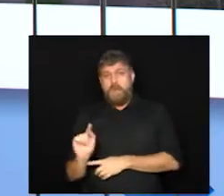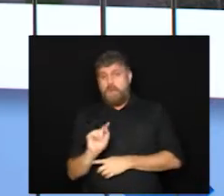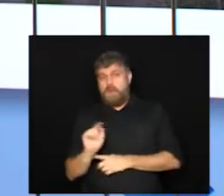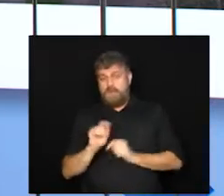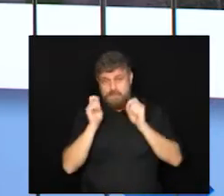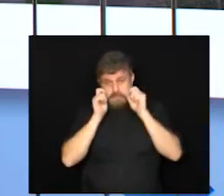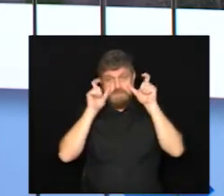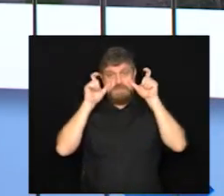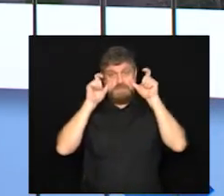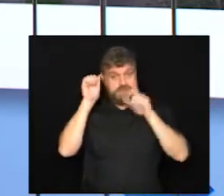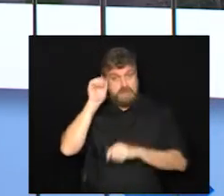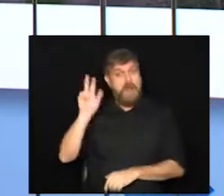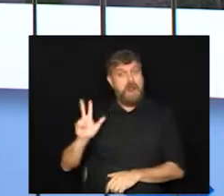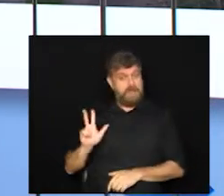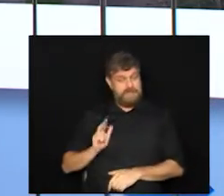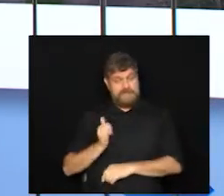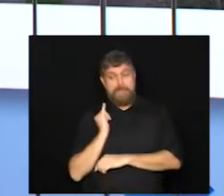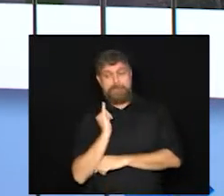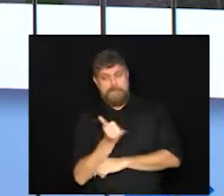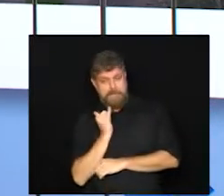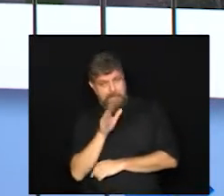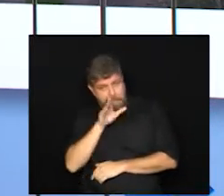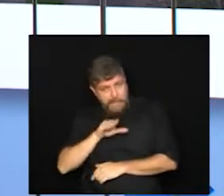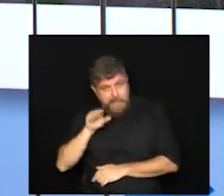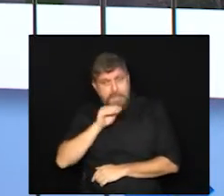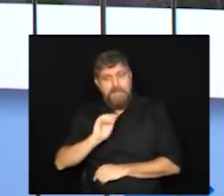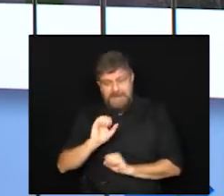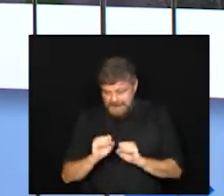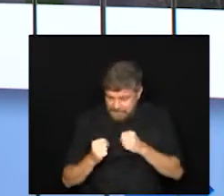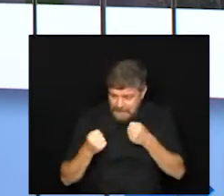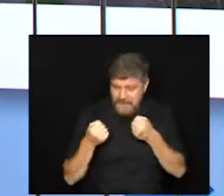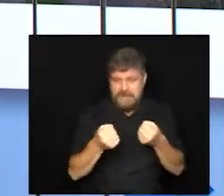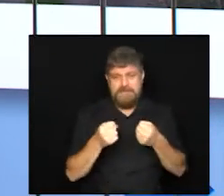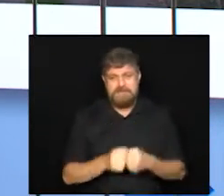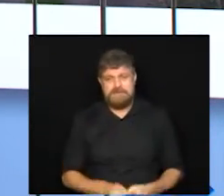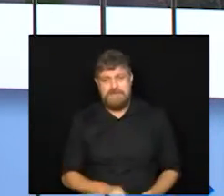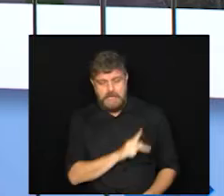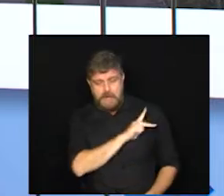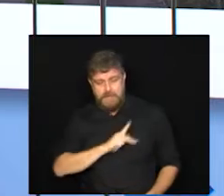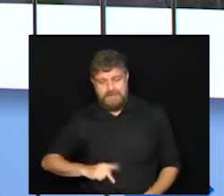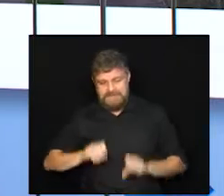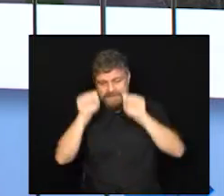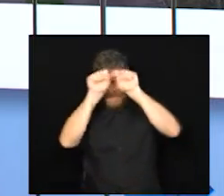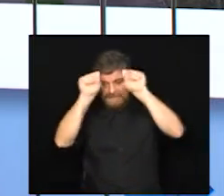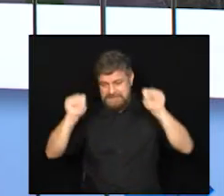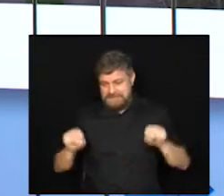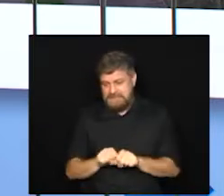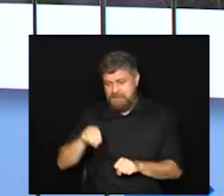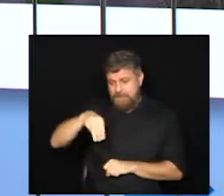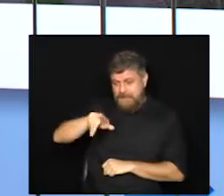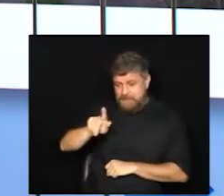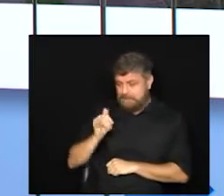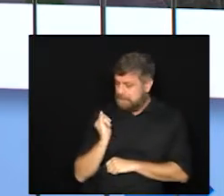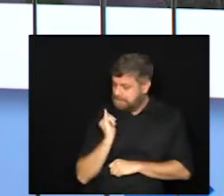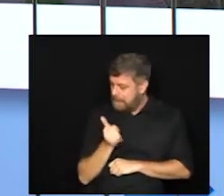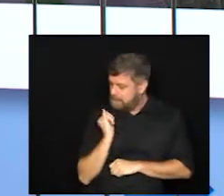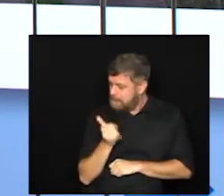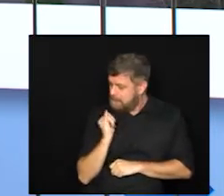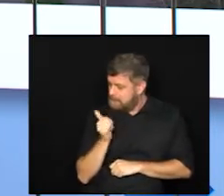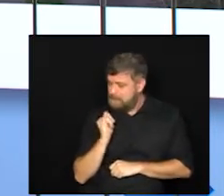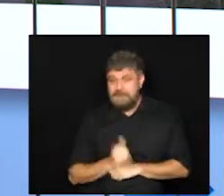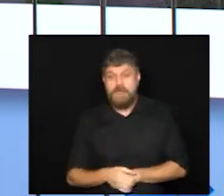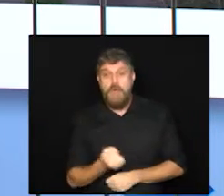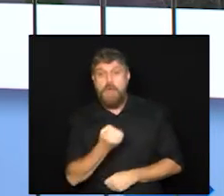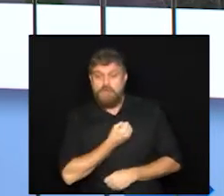alerta, que já foi falado aqui, mas novamente reforçado pelo presidente da rede, Mário Gatti, que o número de